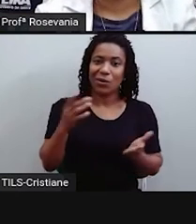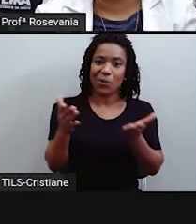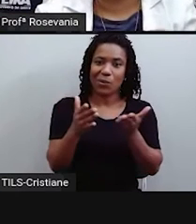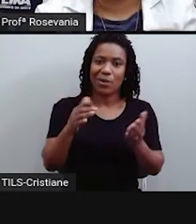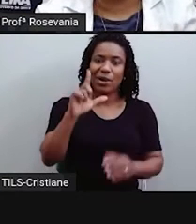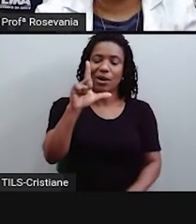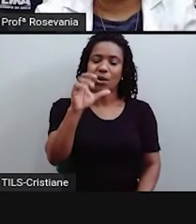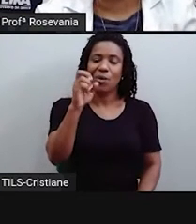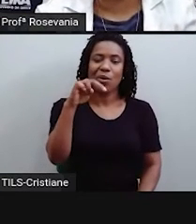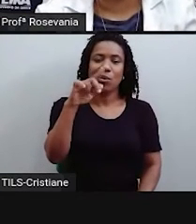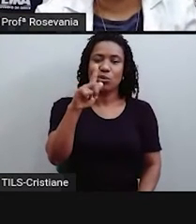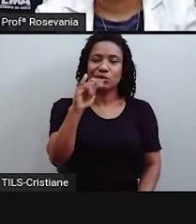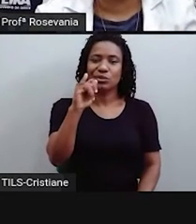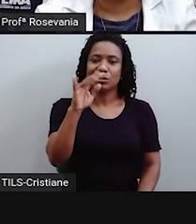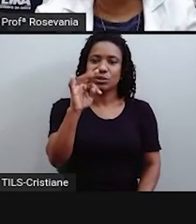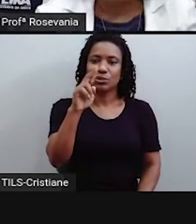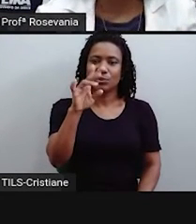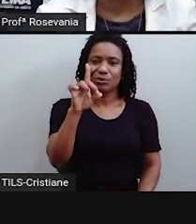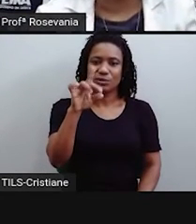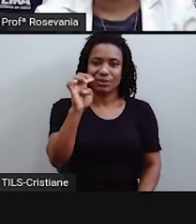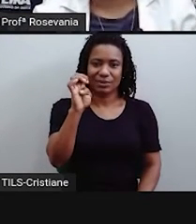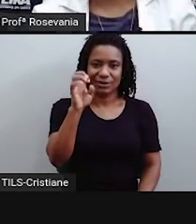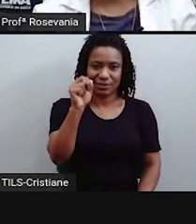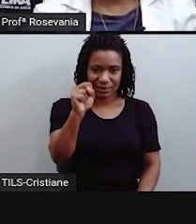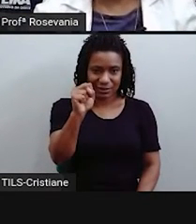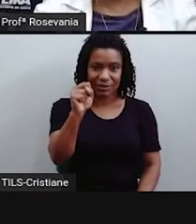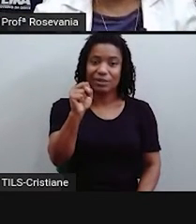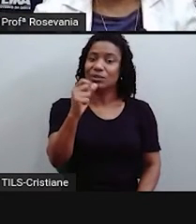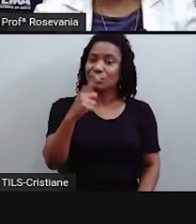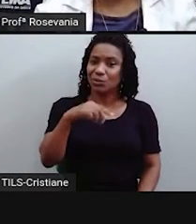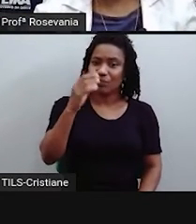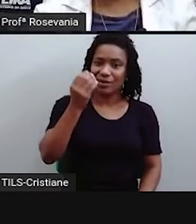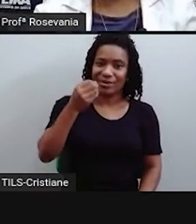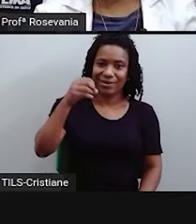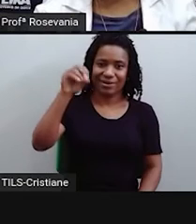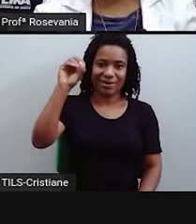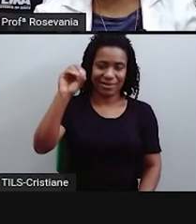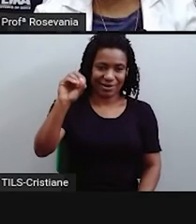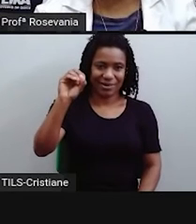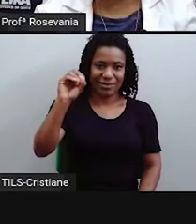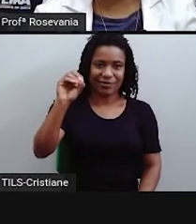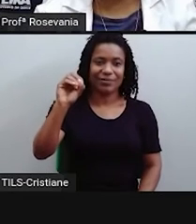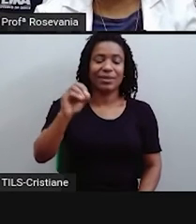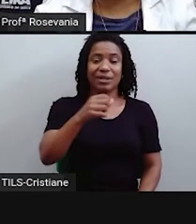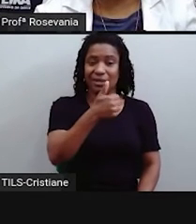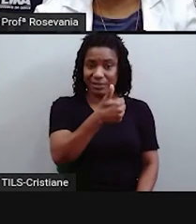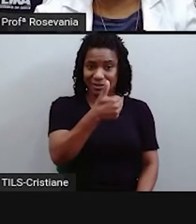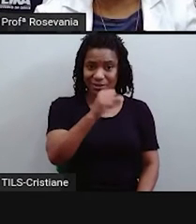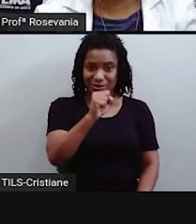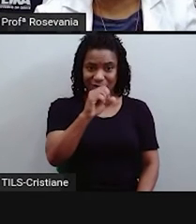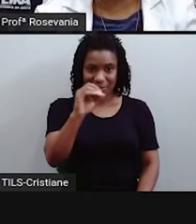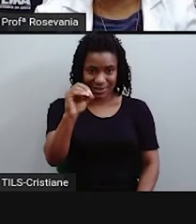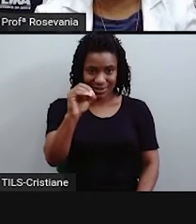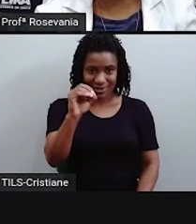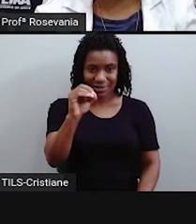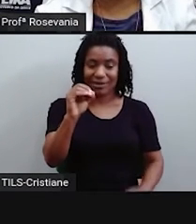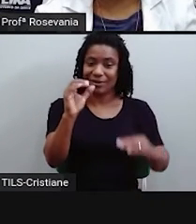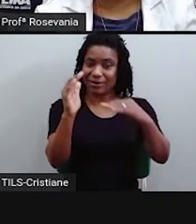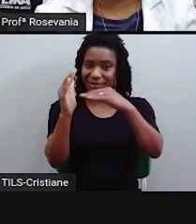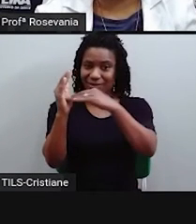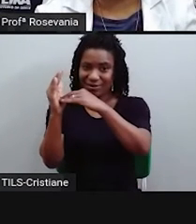chamando a atenção para não passar o tracinho aí embaixo, né? Então, eu tenho 180 leste,